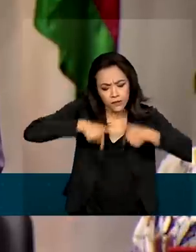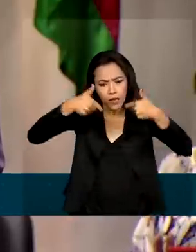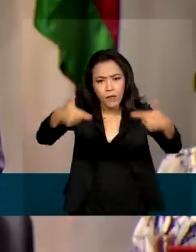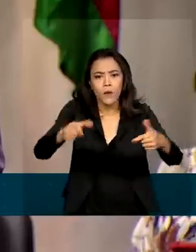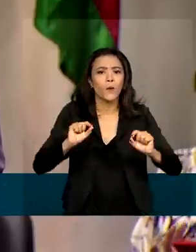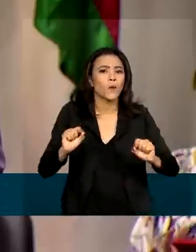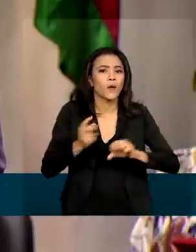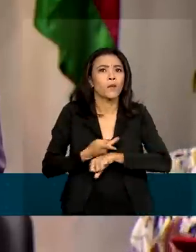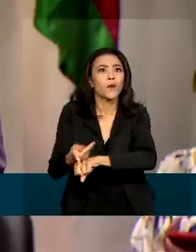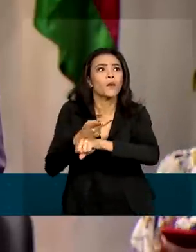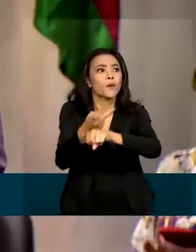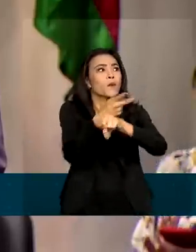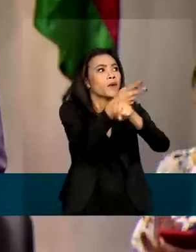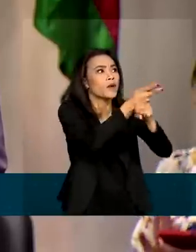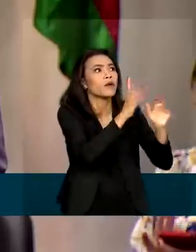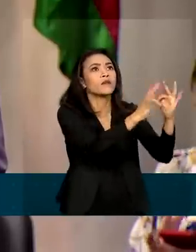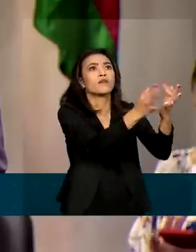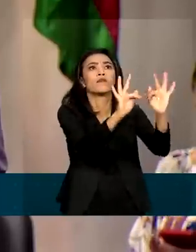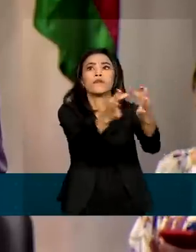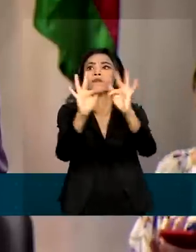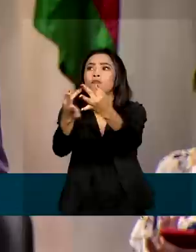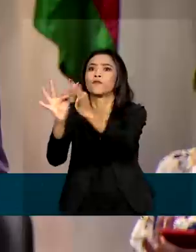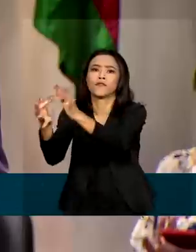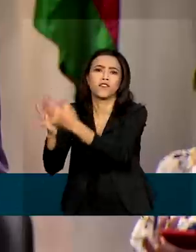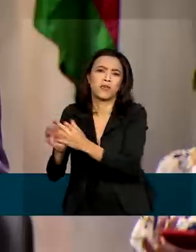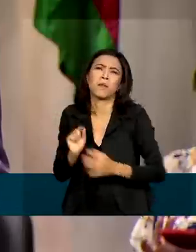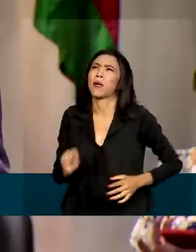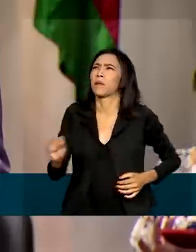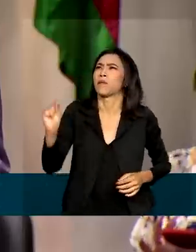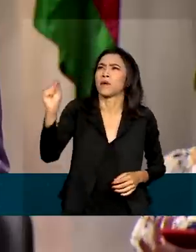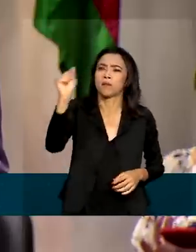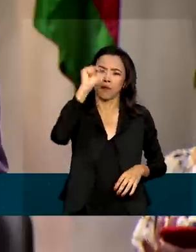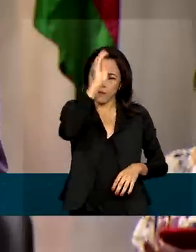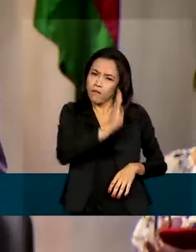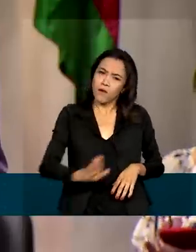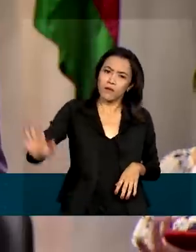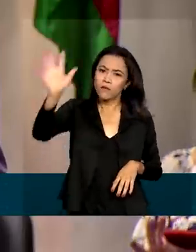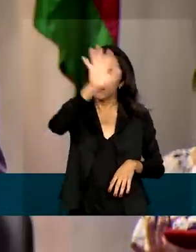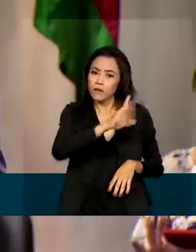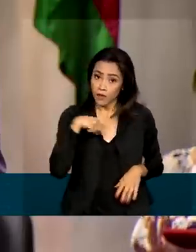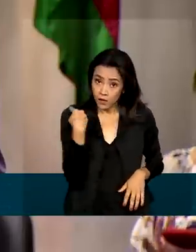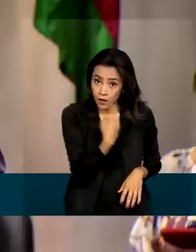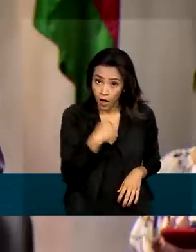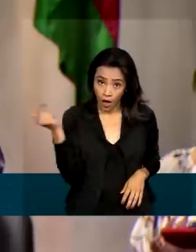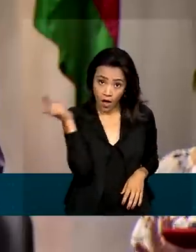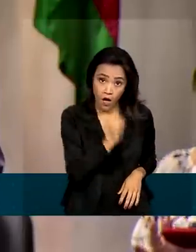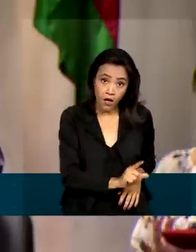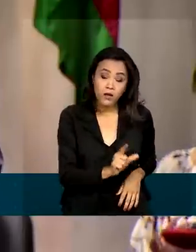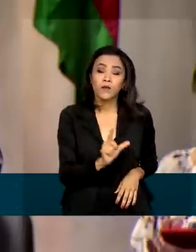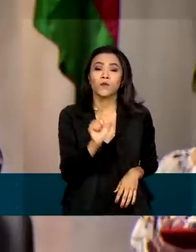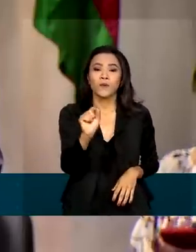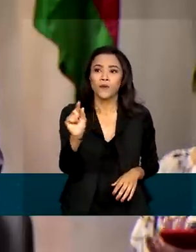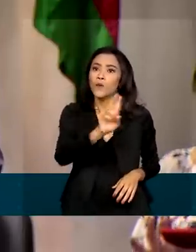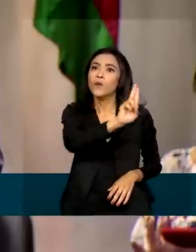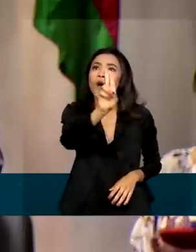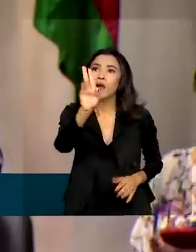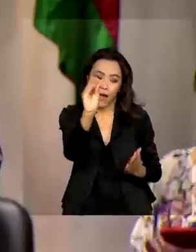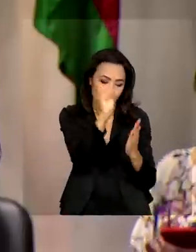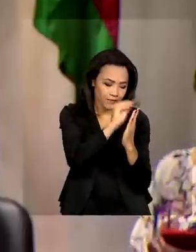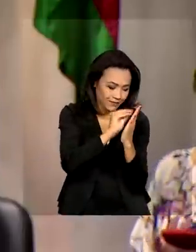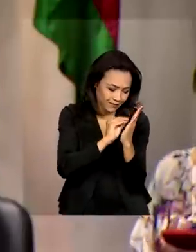uma busca ativa em cada canto do Brasil, para que a gente possa trazer para o cadastro